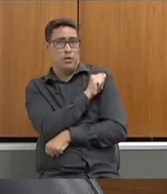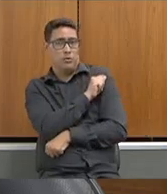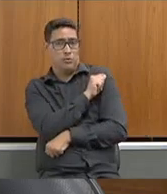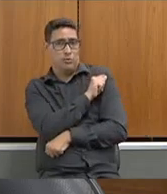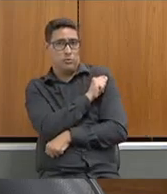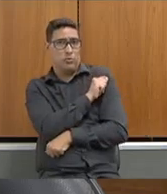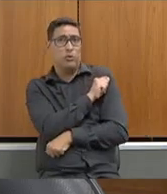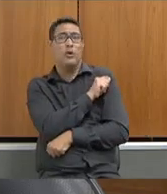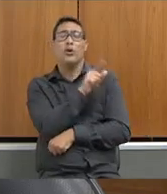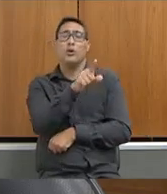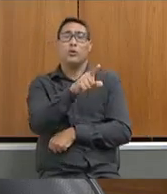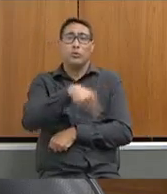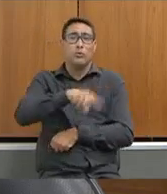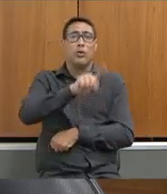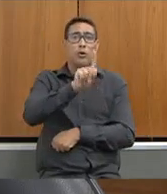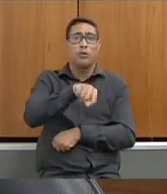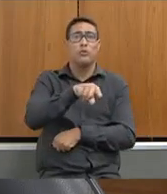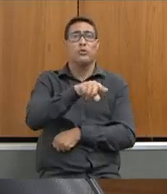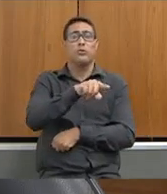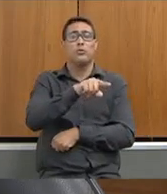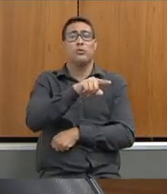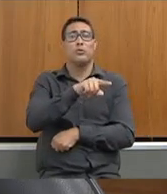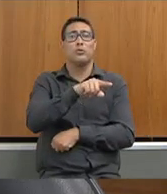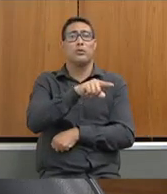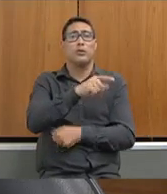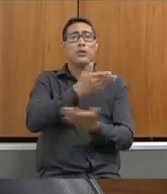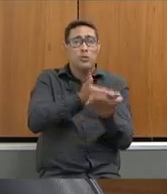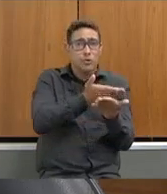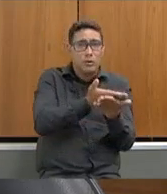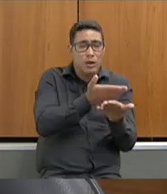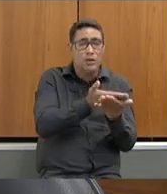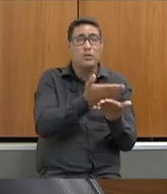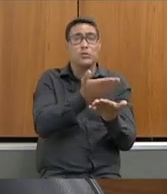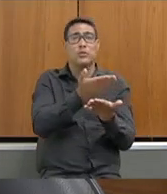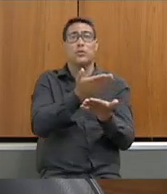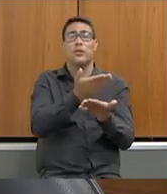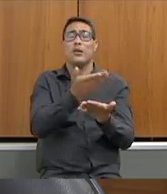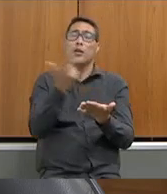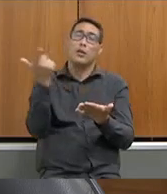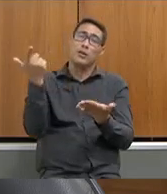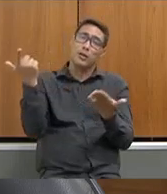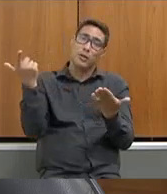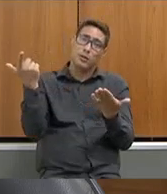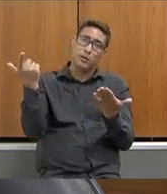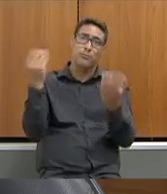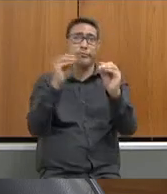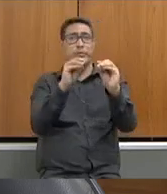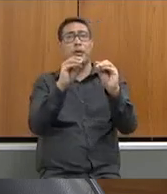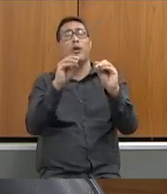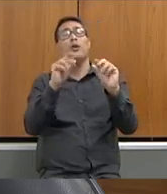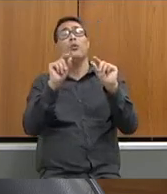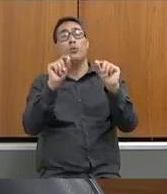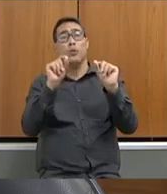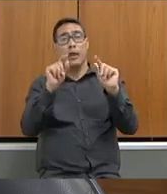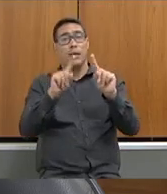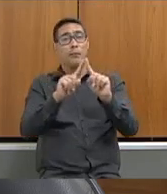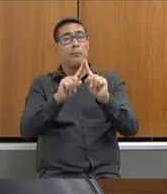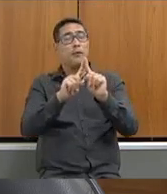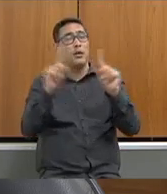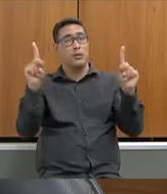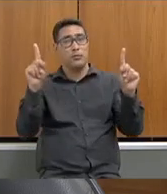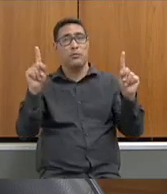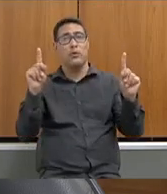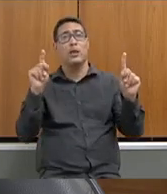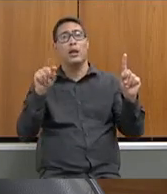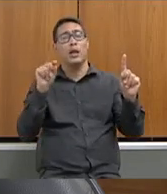estudantes e deixar aqui o registro de que, mesmo estando fora